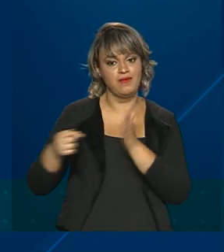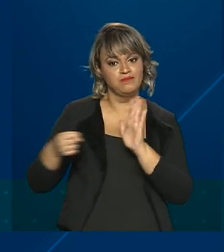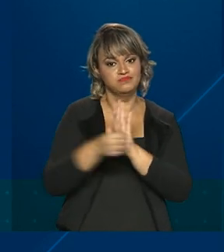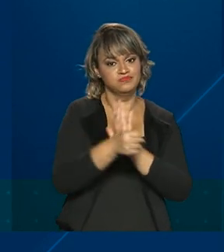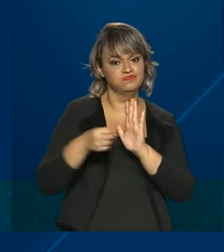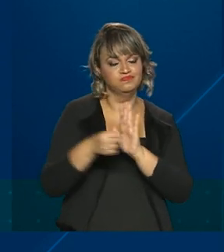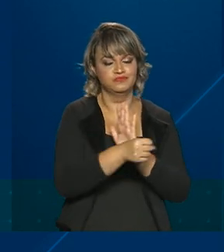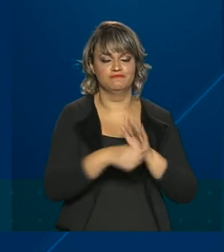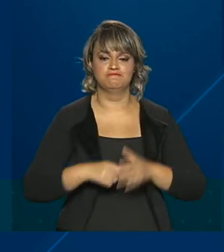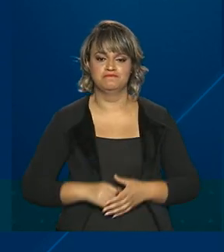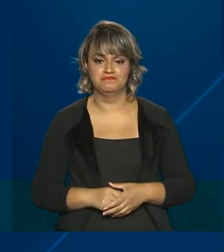dar mais renda para as pessoas.